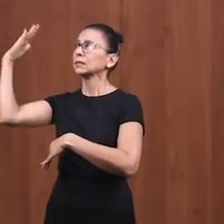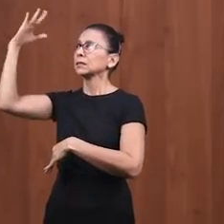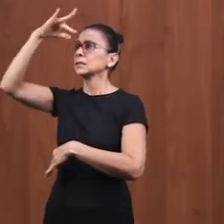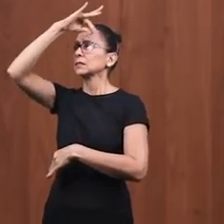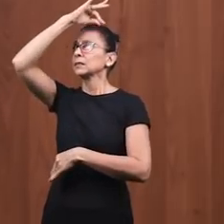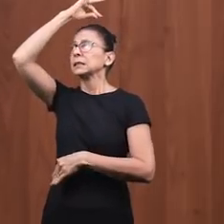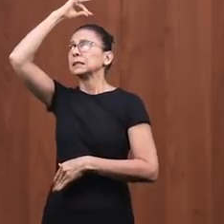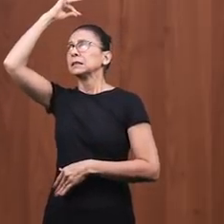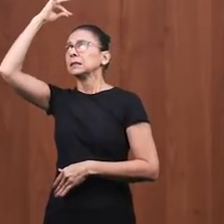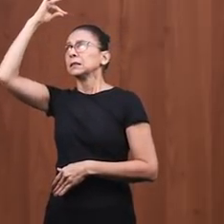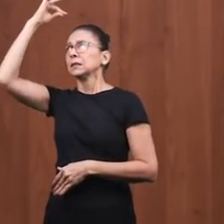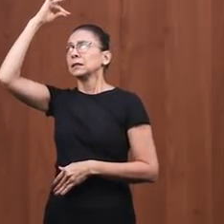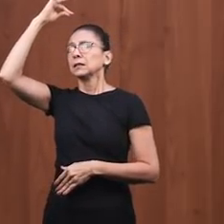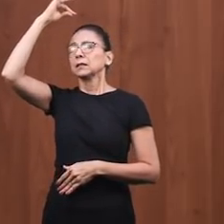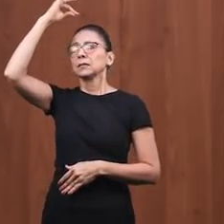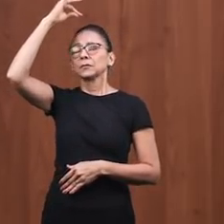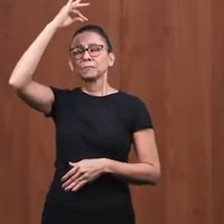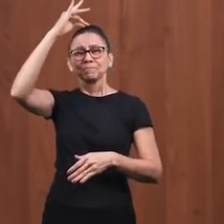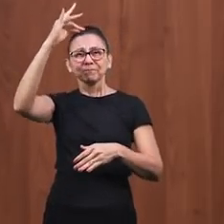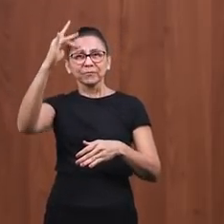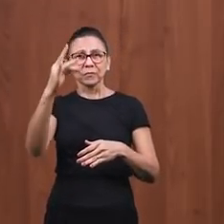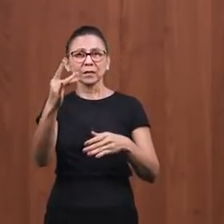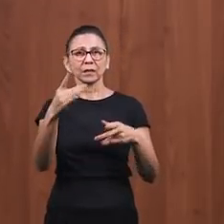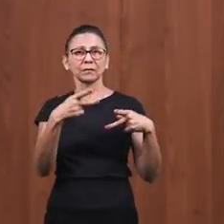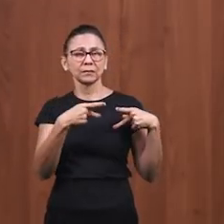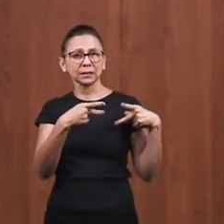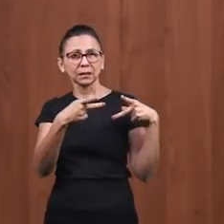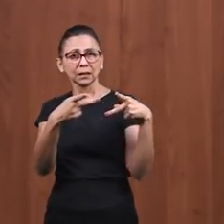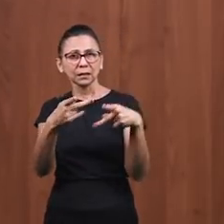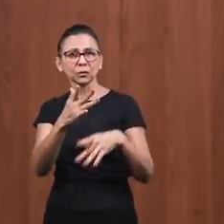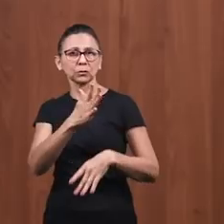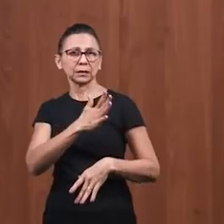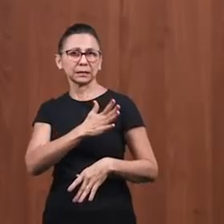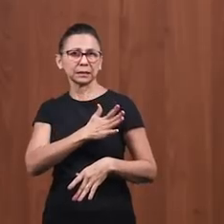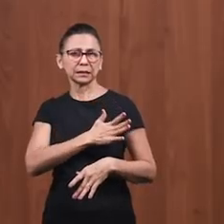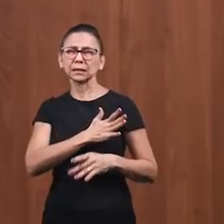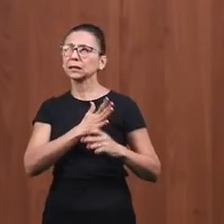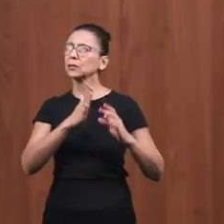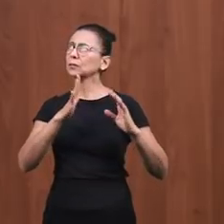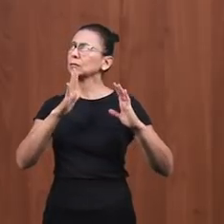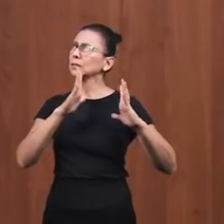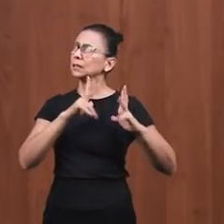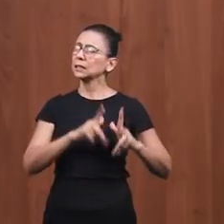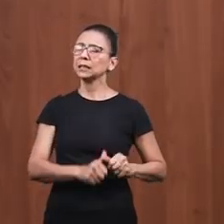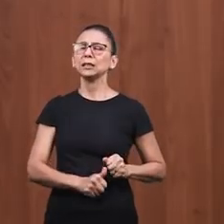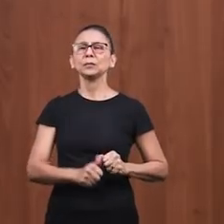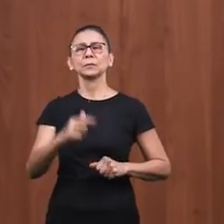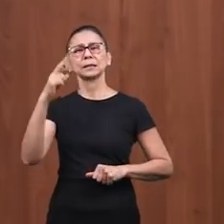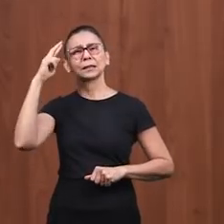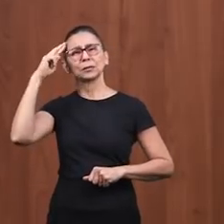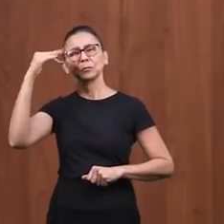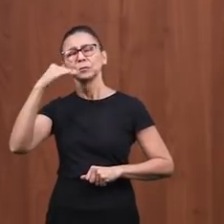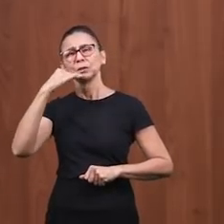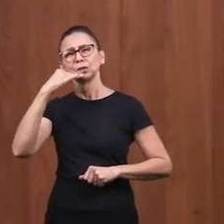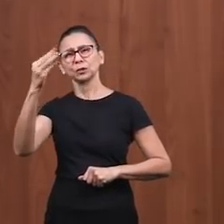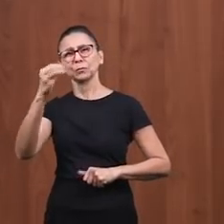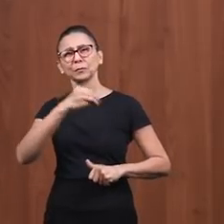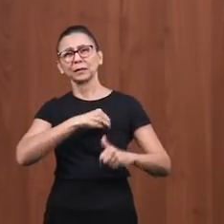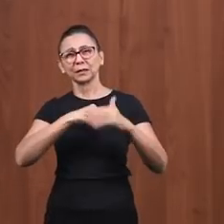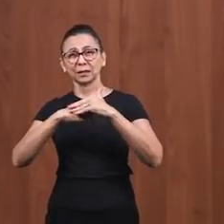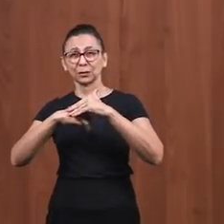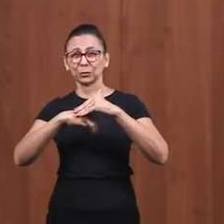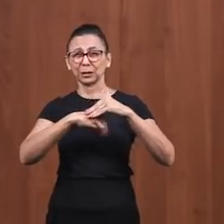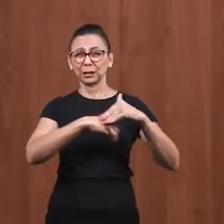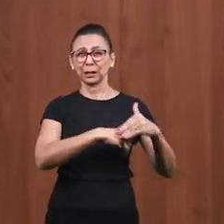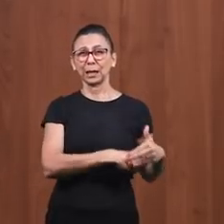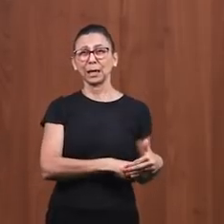Espírito Santo possa estar visitando os nossos corações, limpa no Senhor Deus de todo o pecado de tudo aquilo que